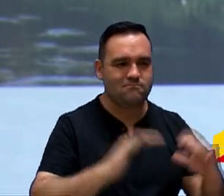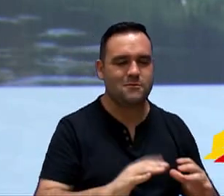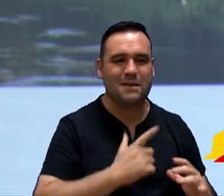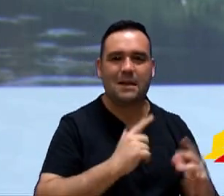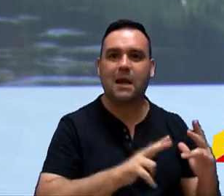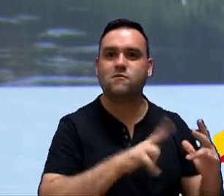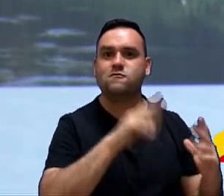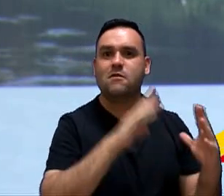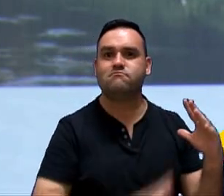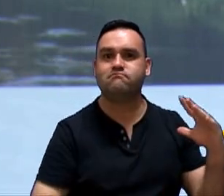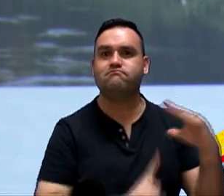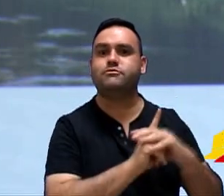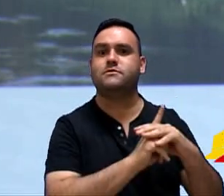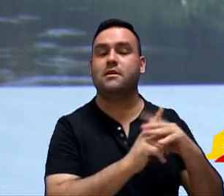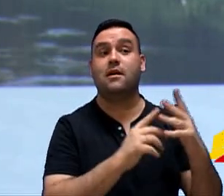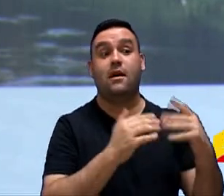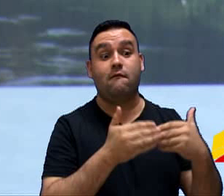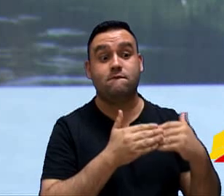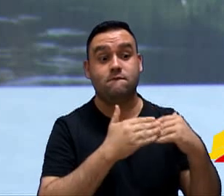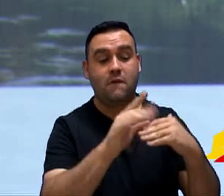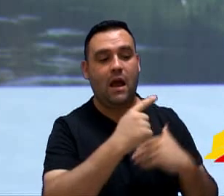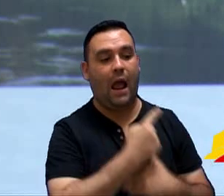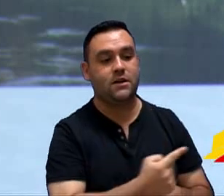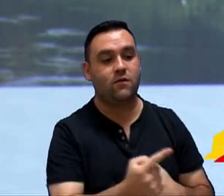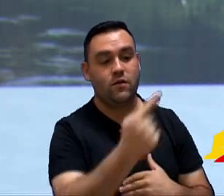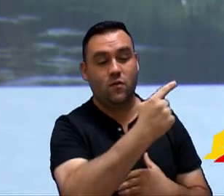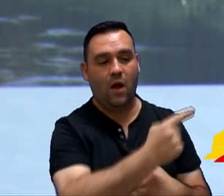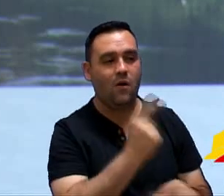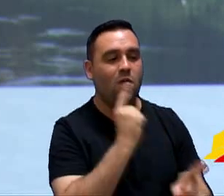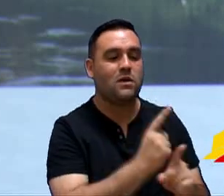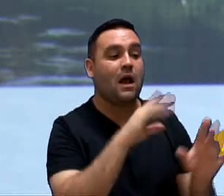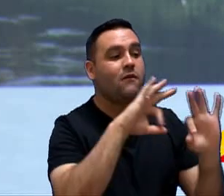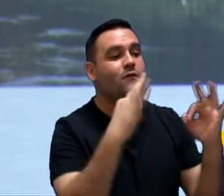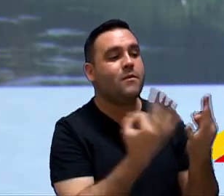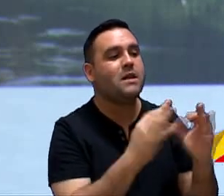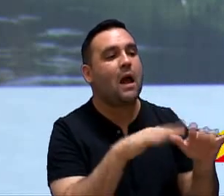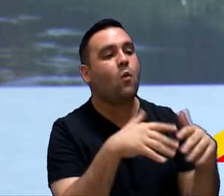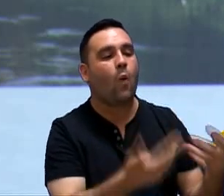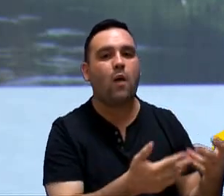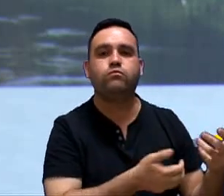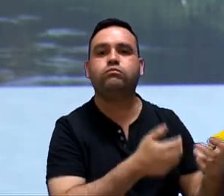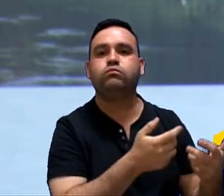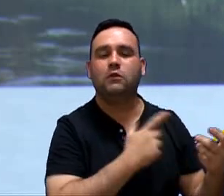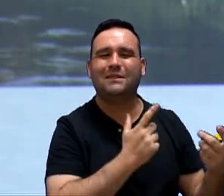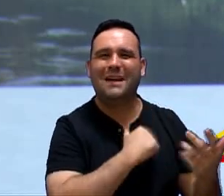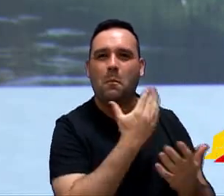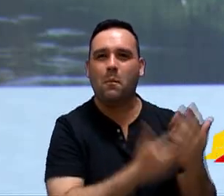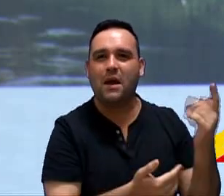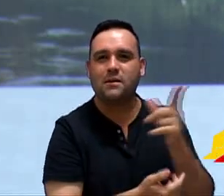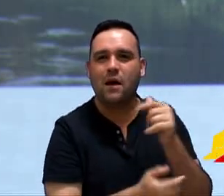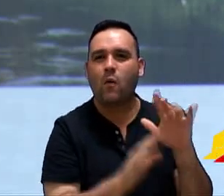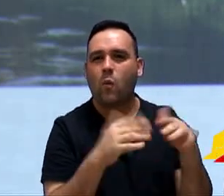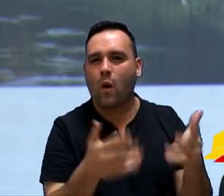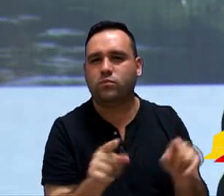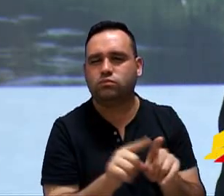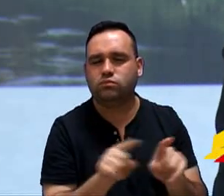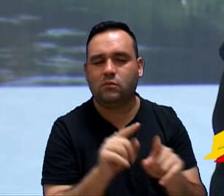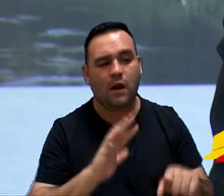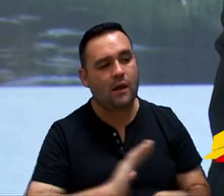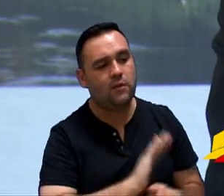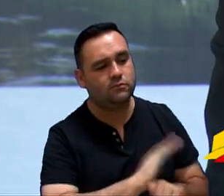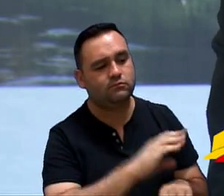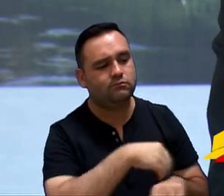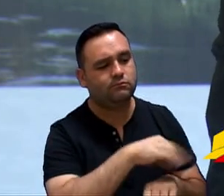consumo exagerado, a partir da individualização se passa a monitorar melhor essa questão, de que maneira que você pode ajudar, inclusive.